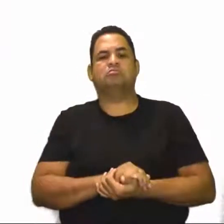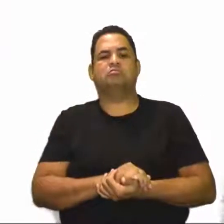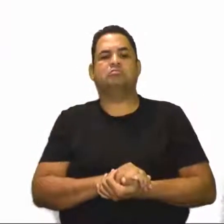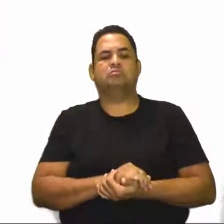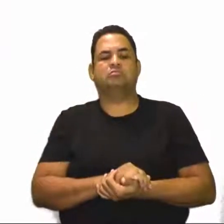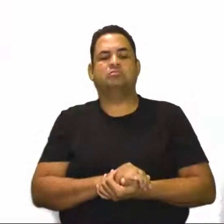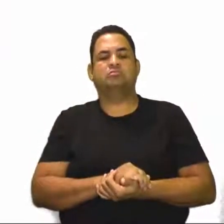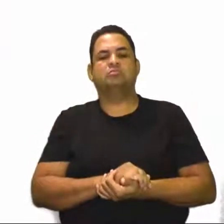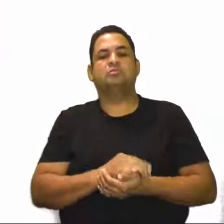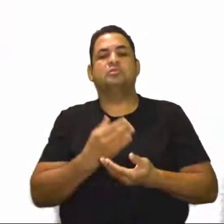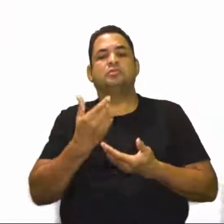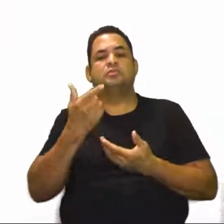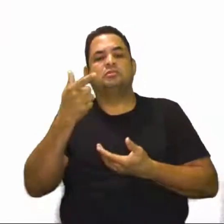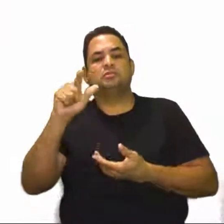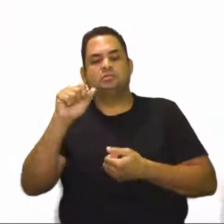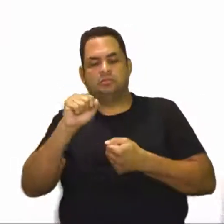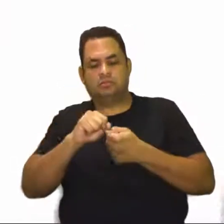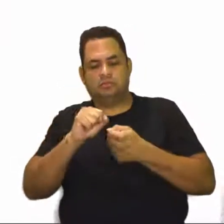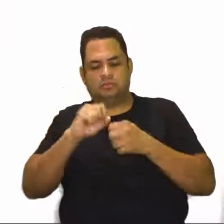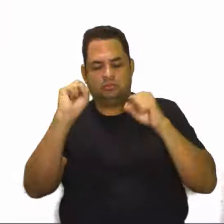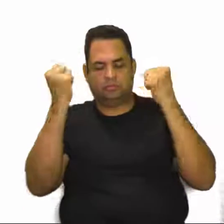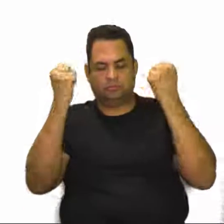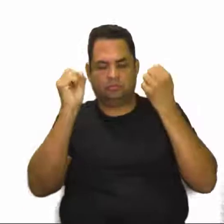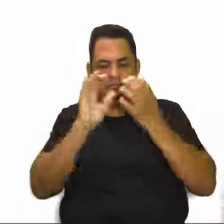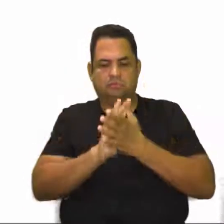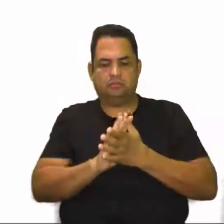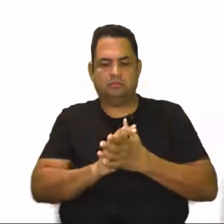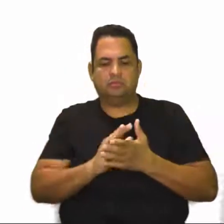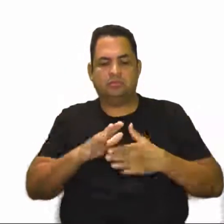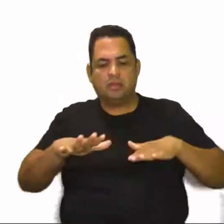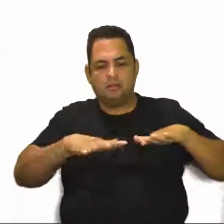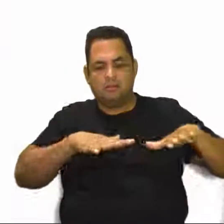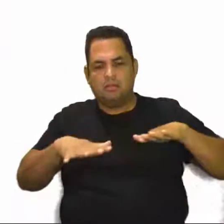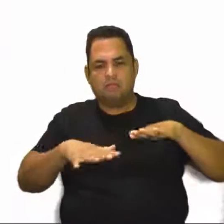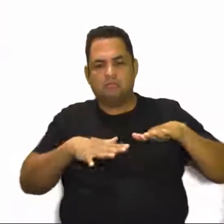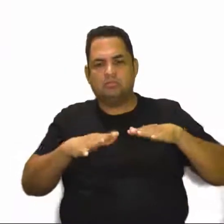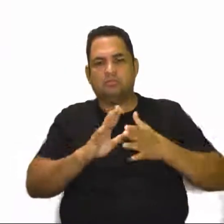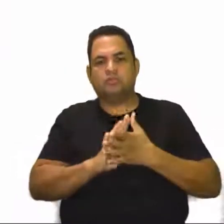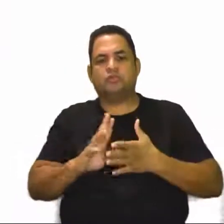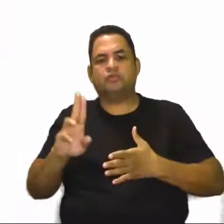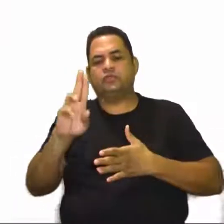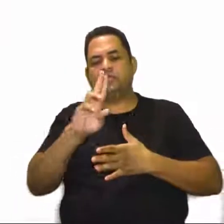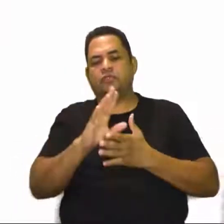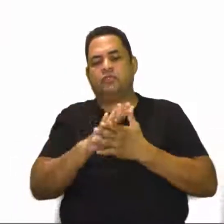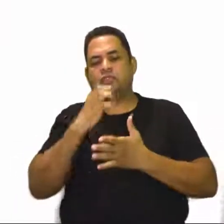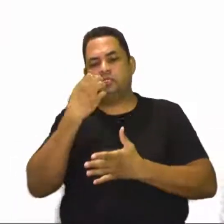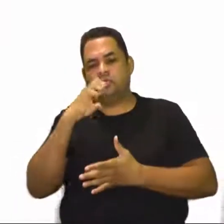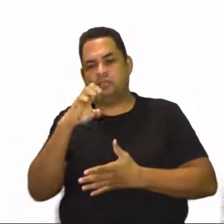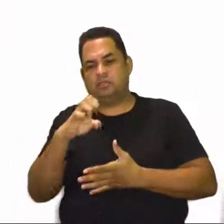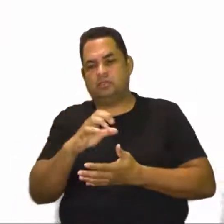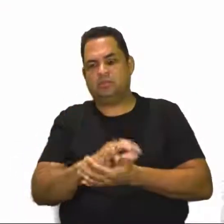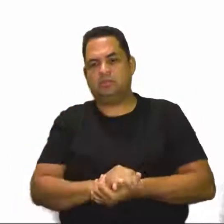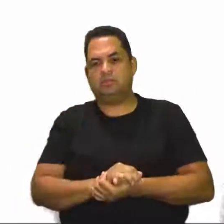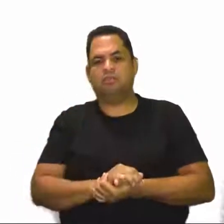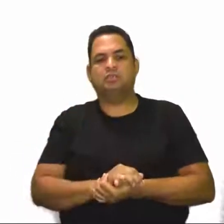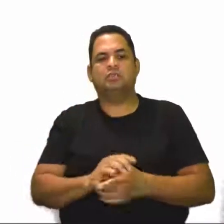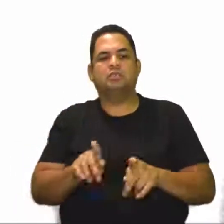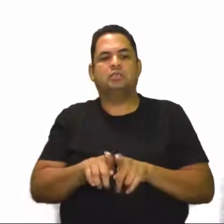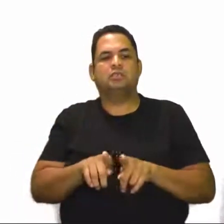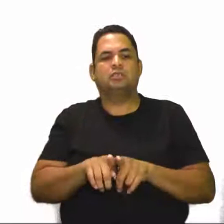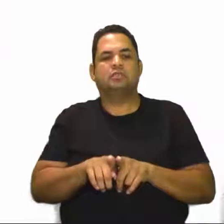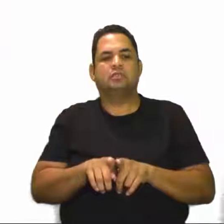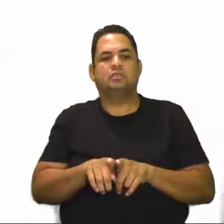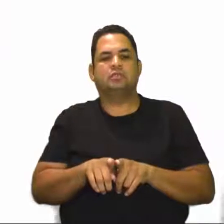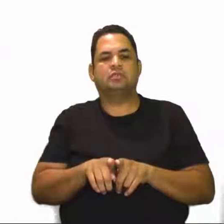domésticas. Então, eu consigo fazer atividade física, me movimentar, gastar energia. Eu também posso